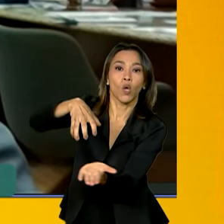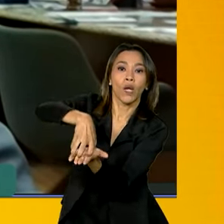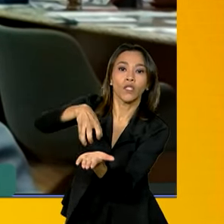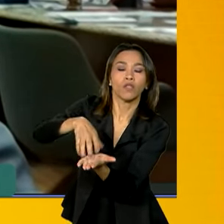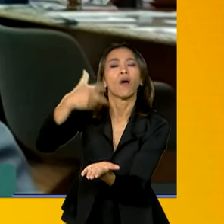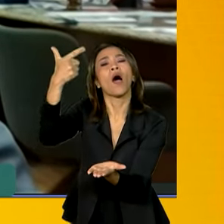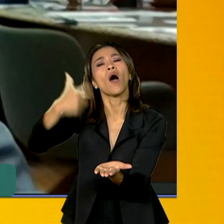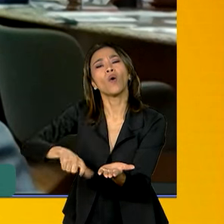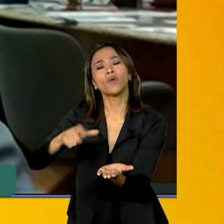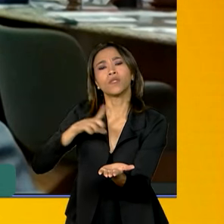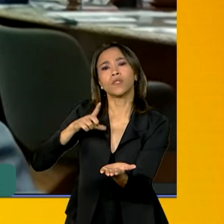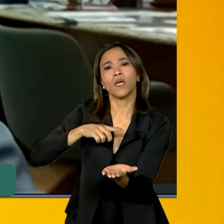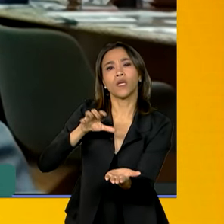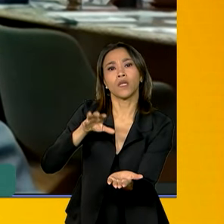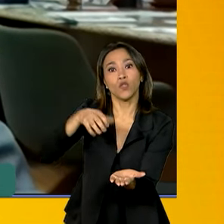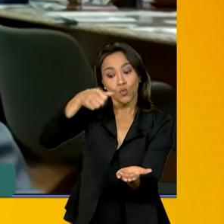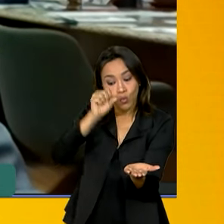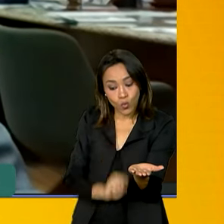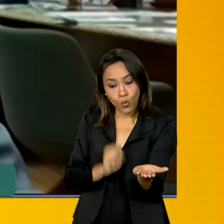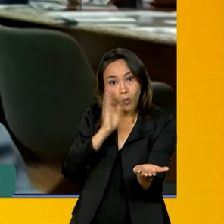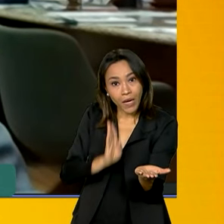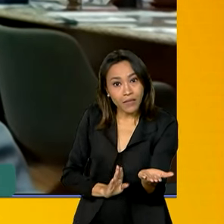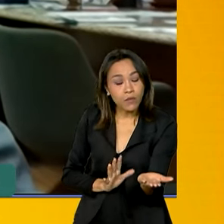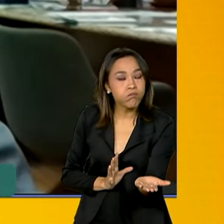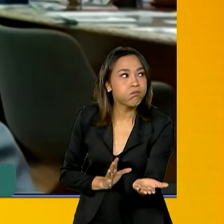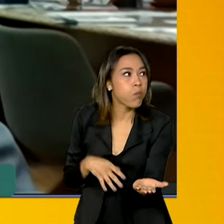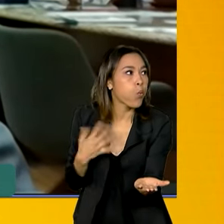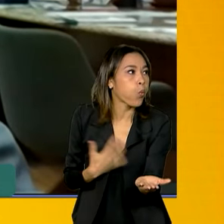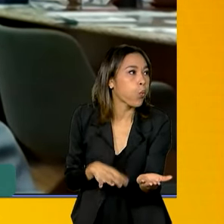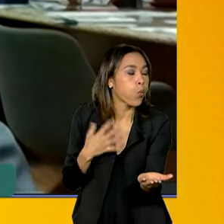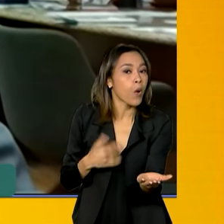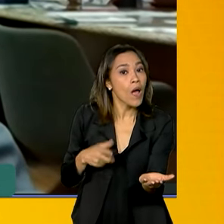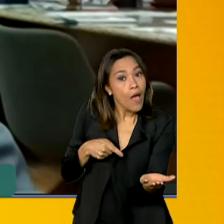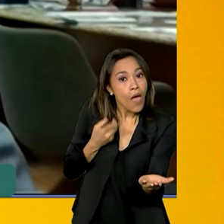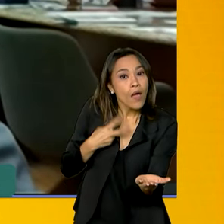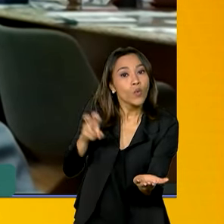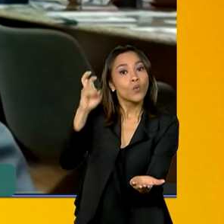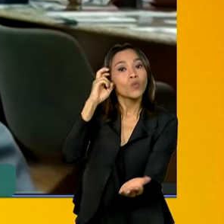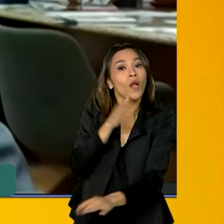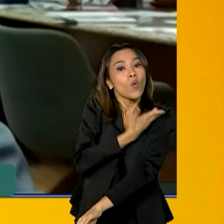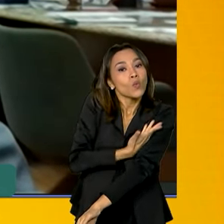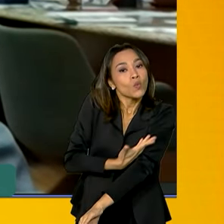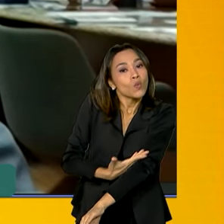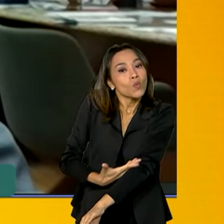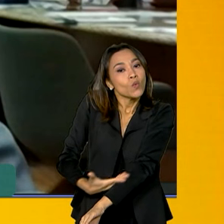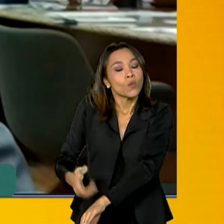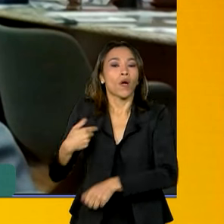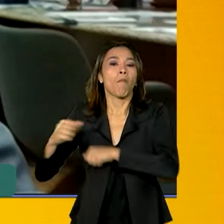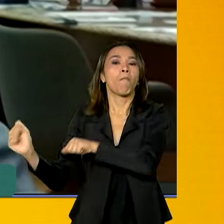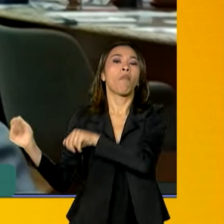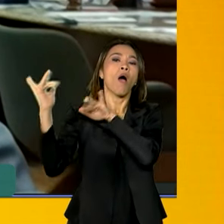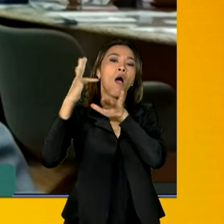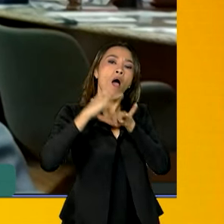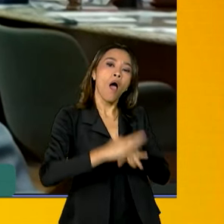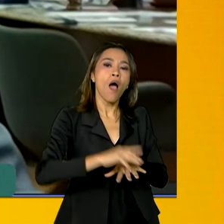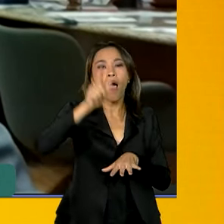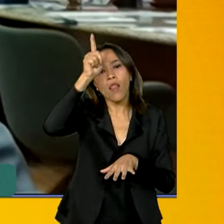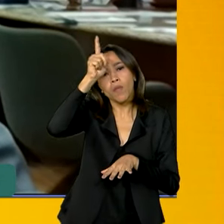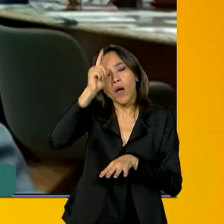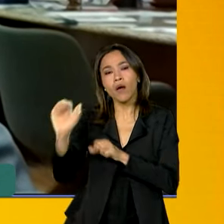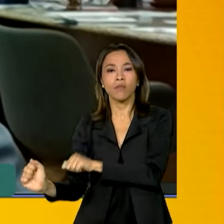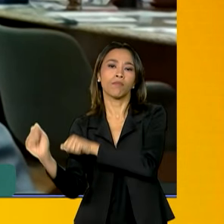cooperativas no Brasil? Na região sul, porque ali tem uma cultura que vem da migração alemã, da migração